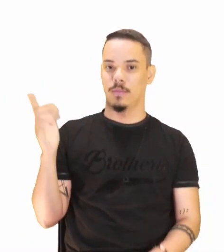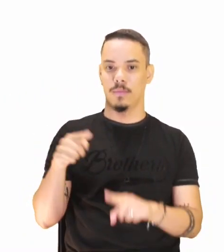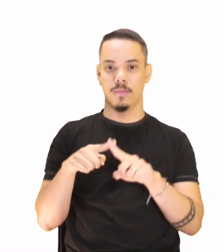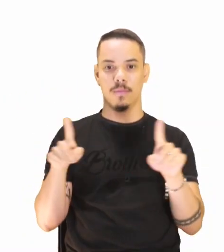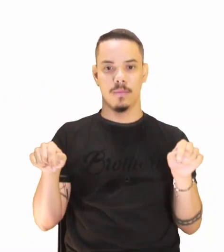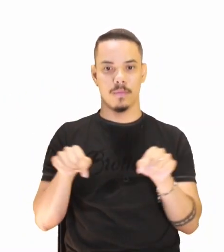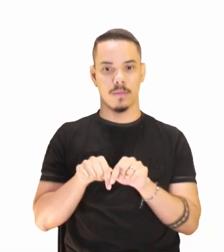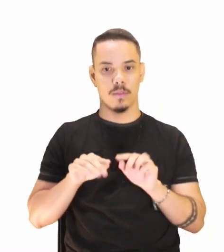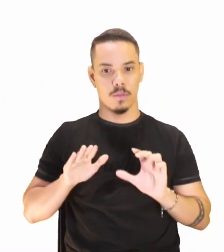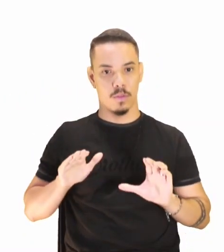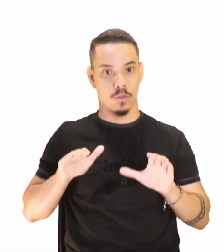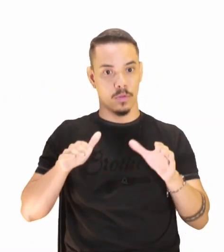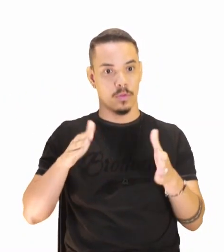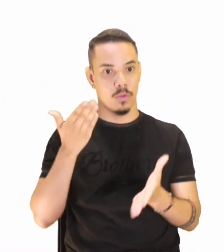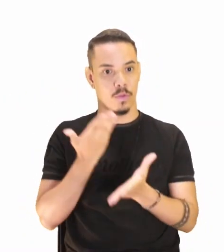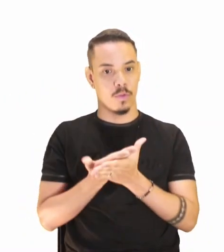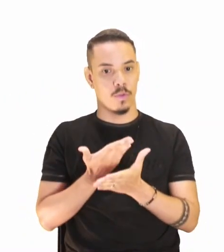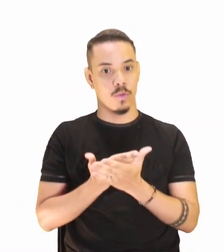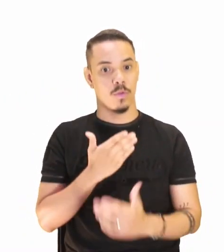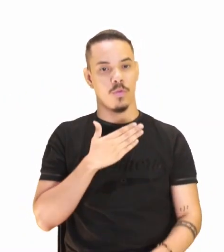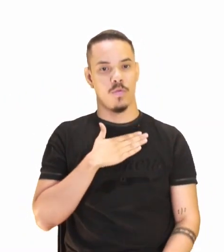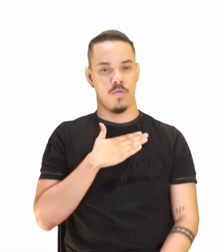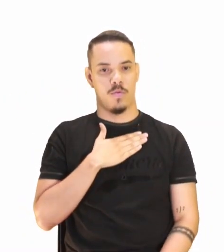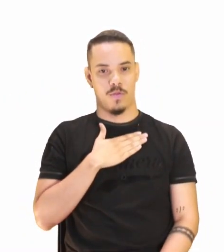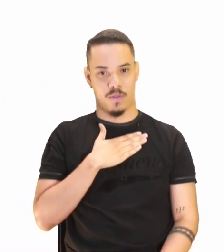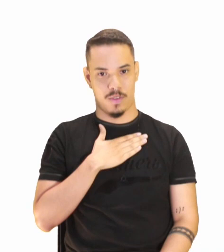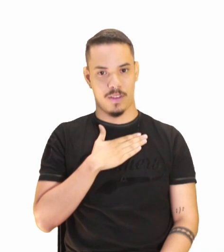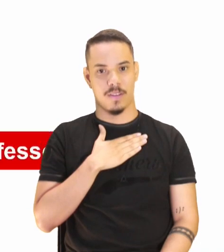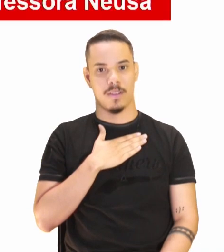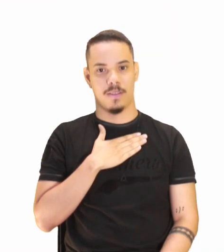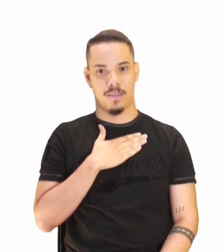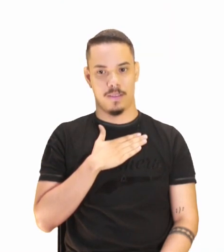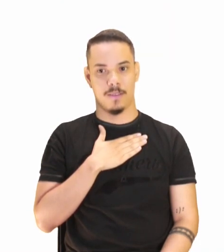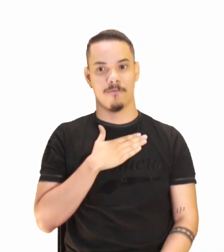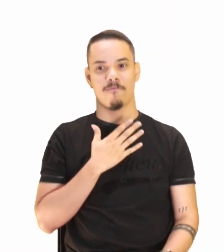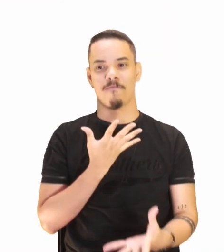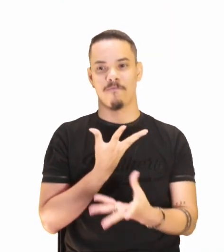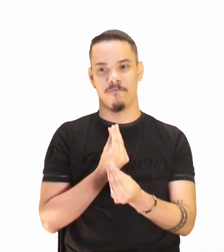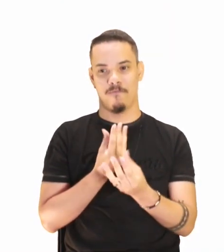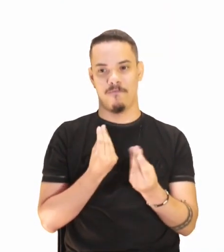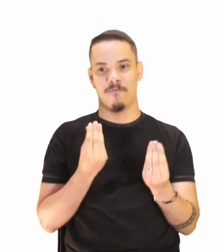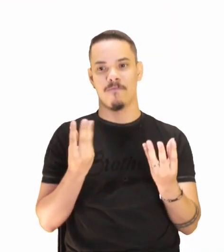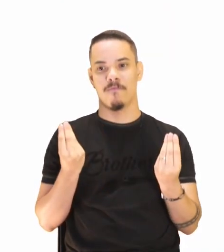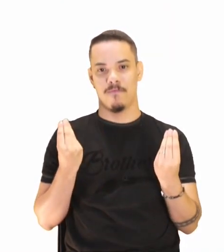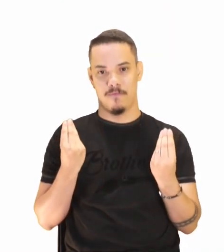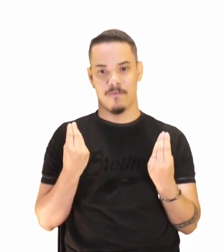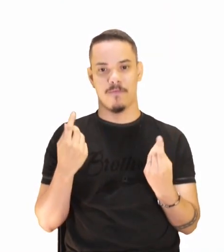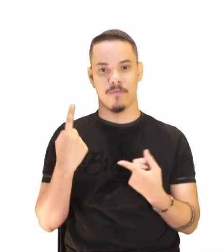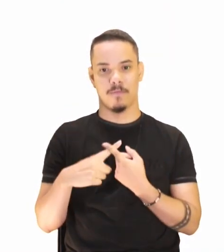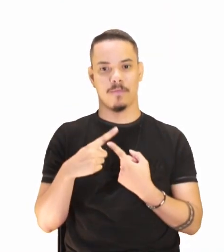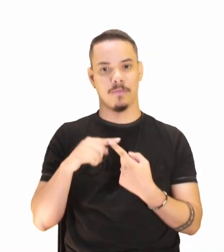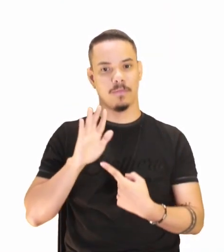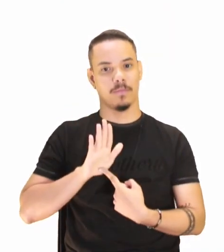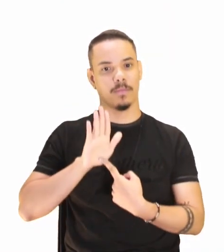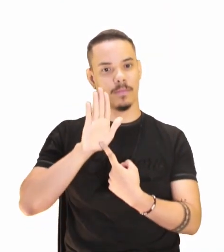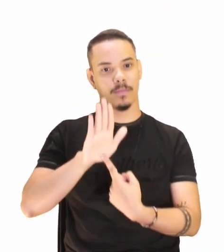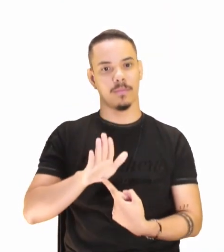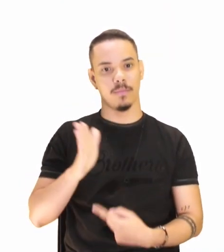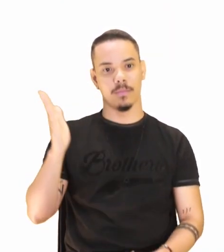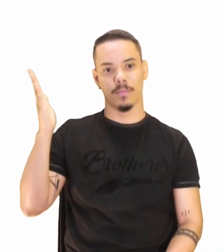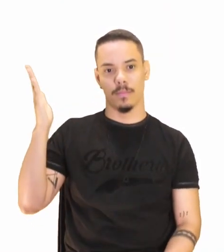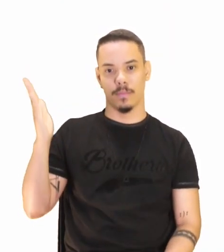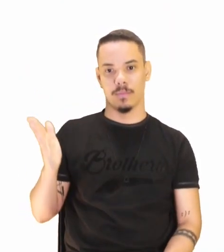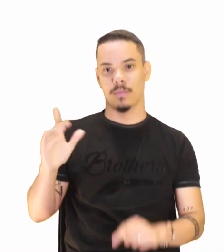concentrada. Eu já gostei muito dessa apresentação. A